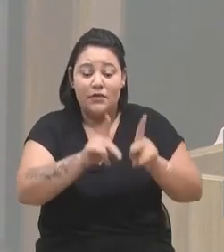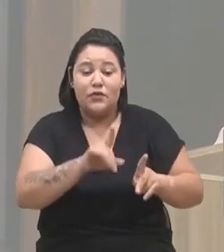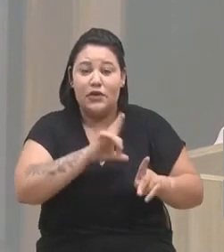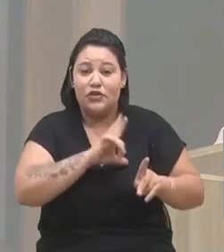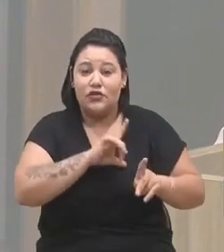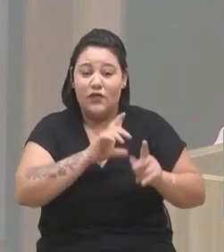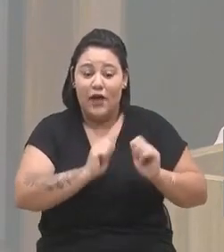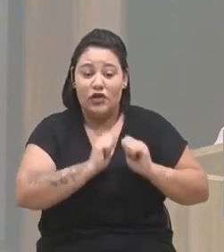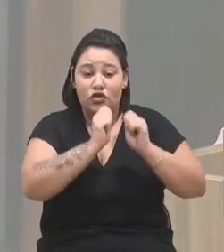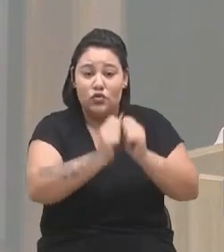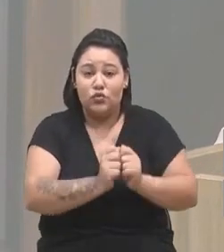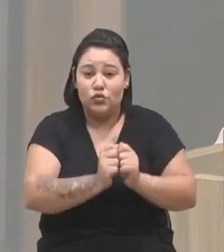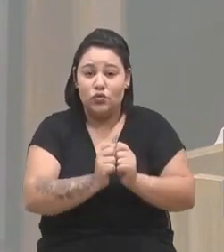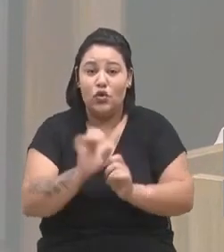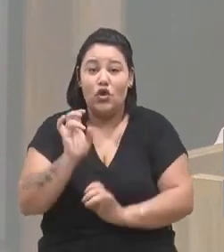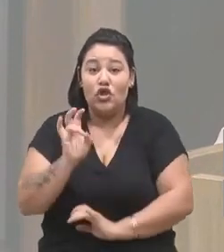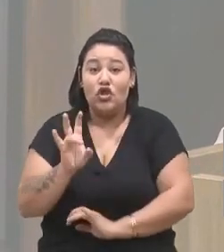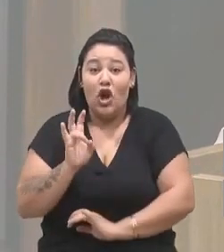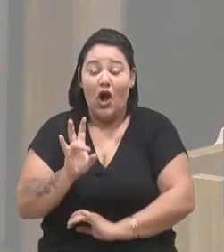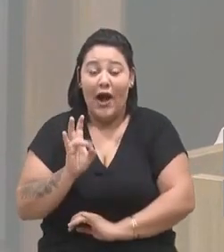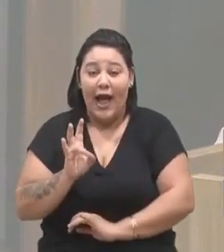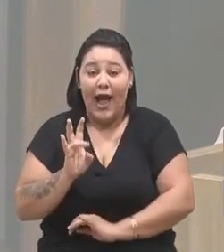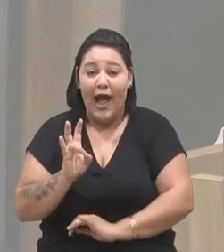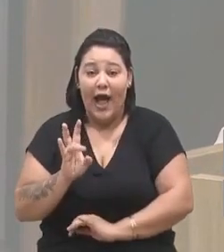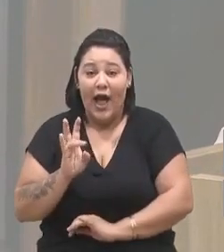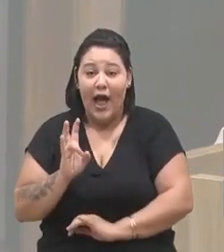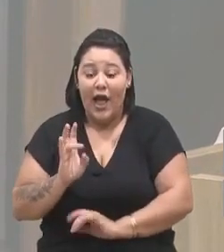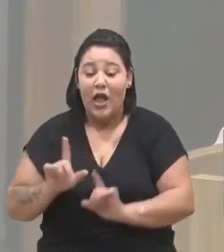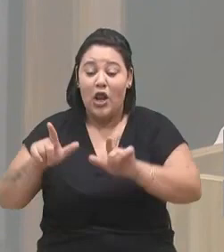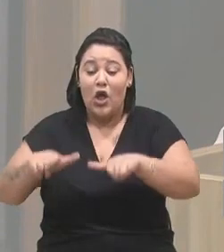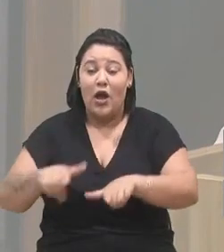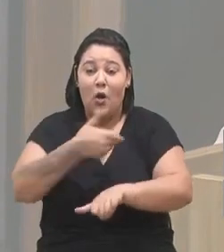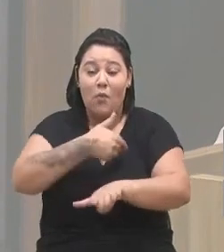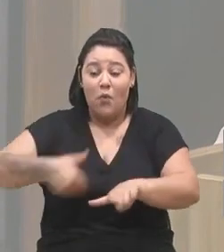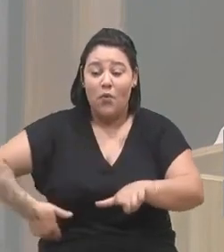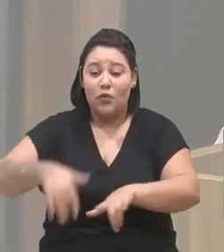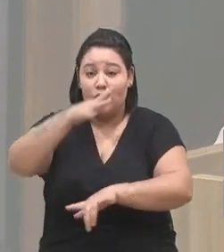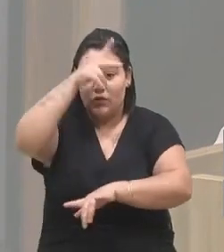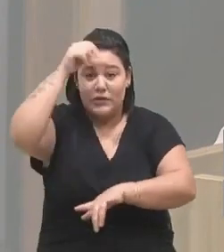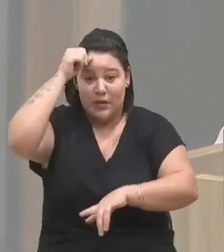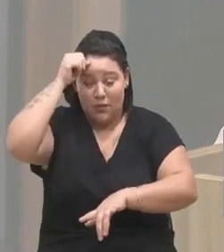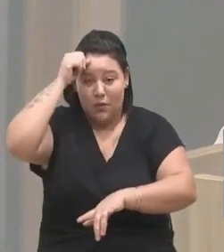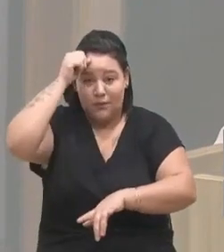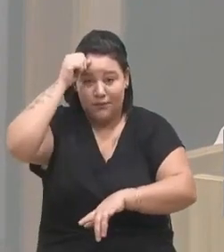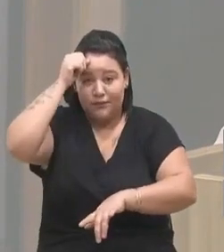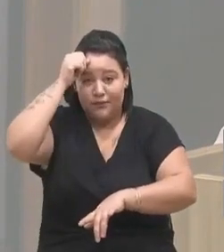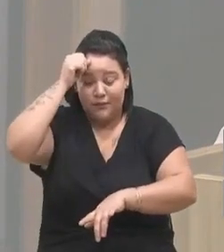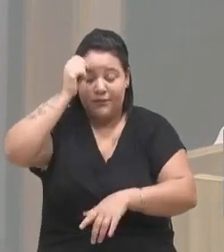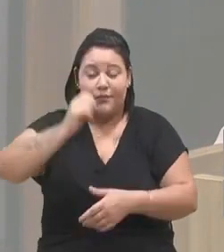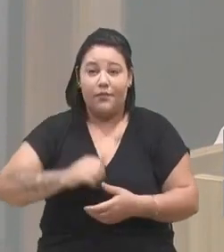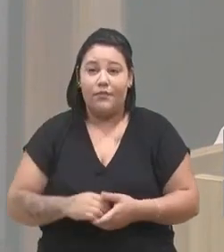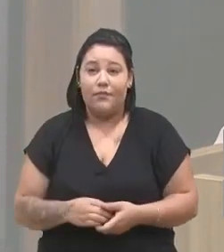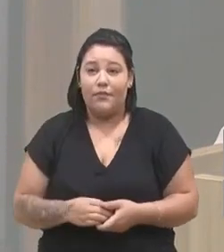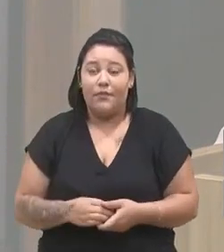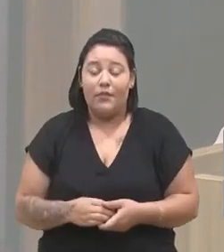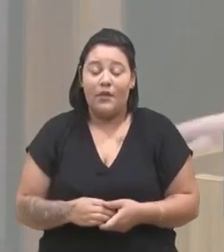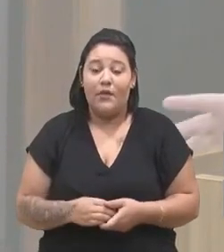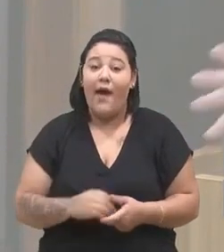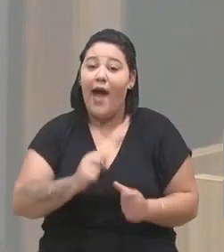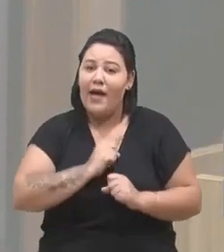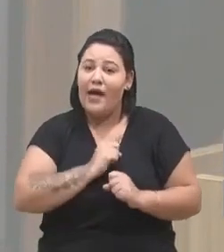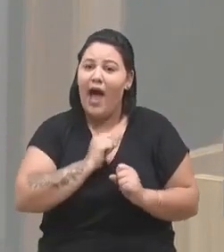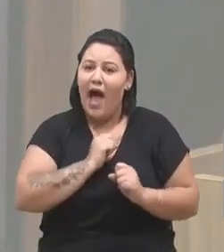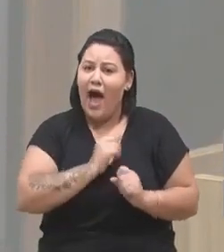fazendo consumo de drogas em locais públicos do município. Então, essa iniciativa, ela parte,